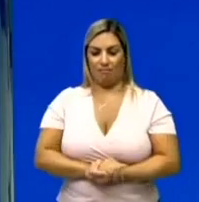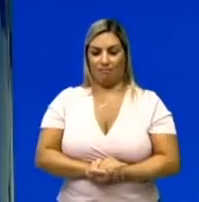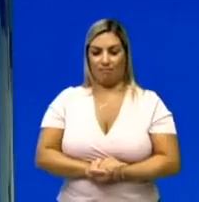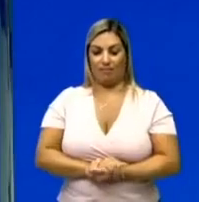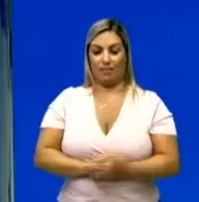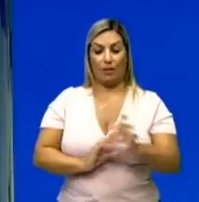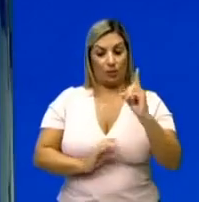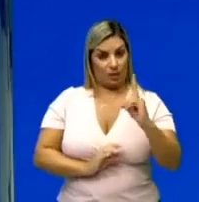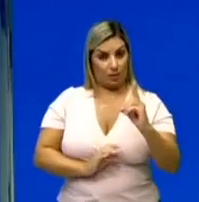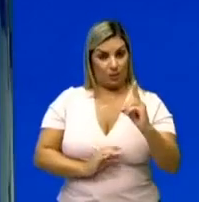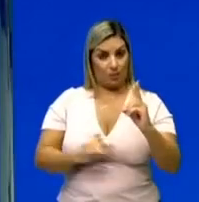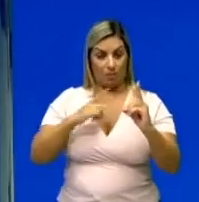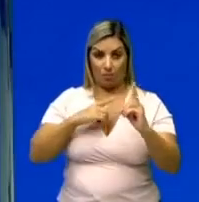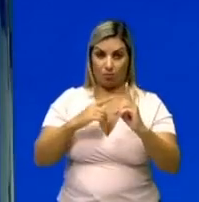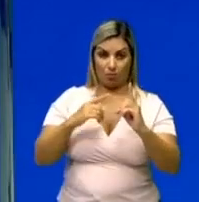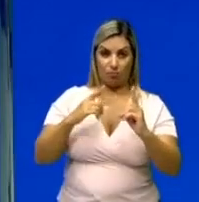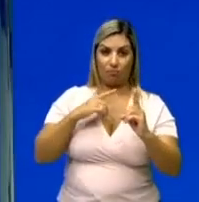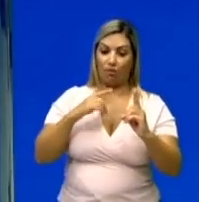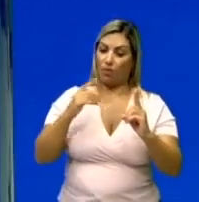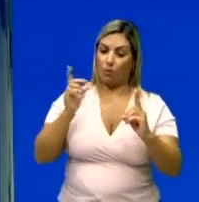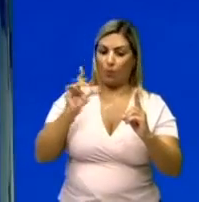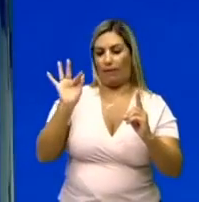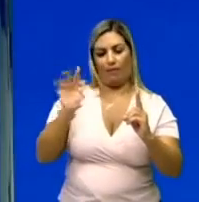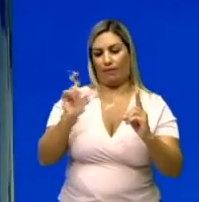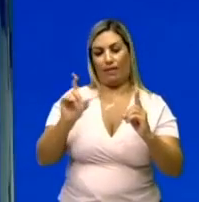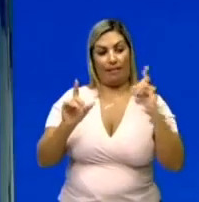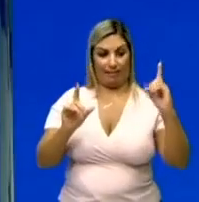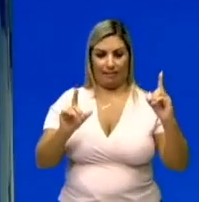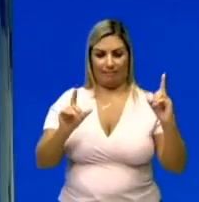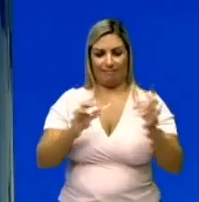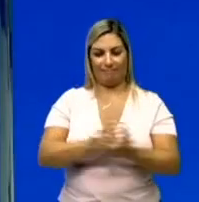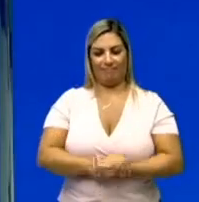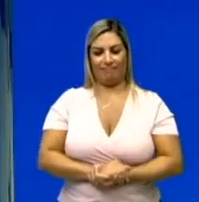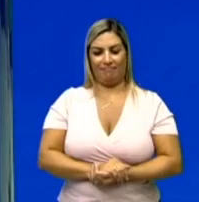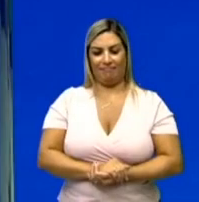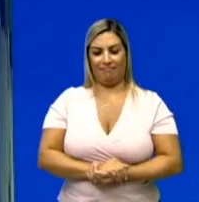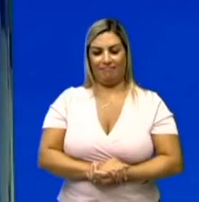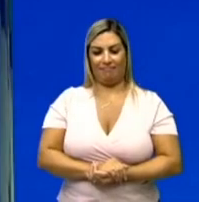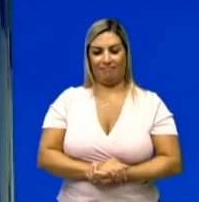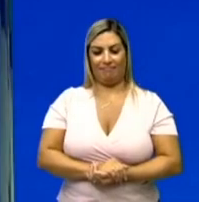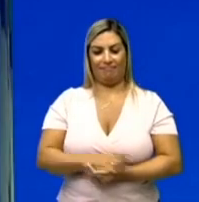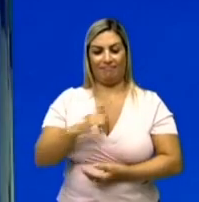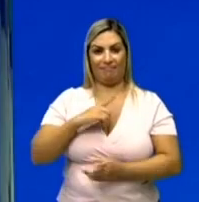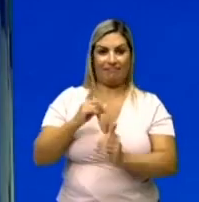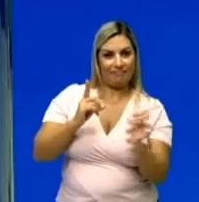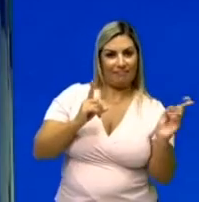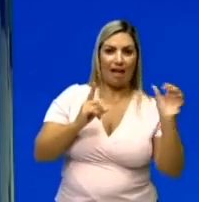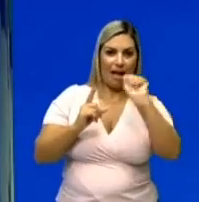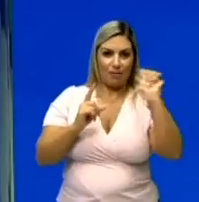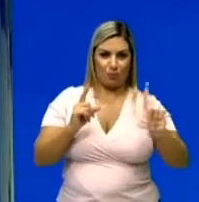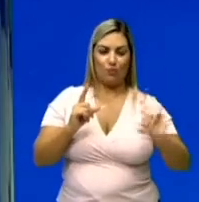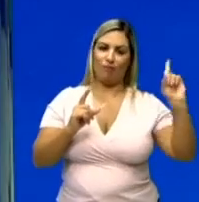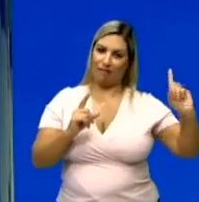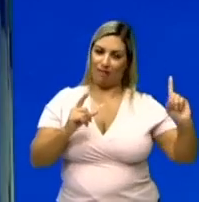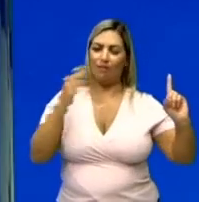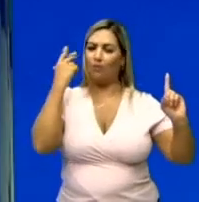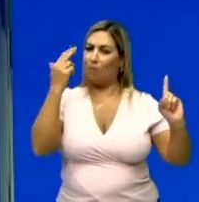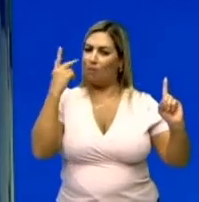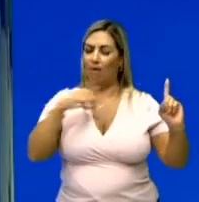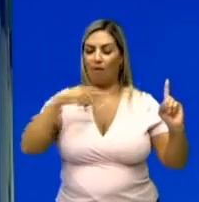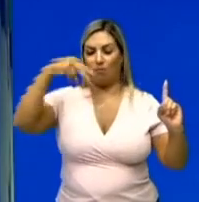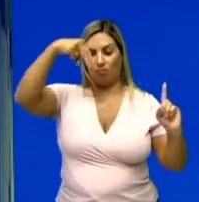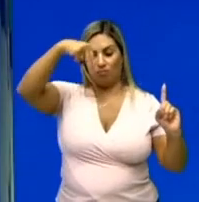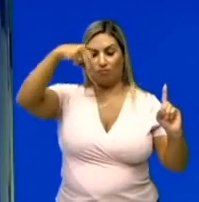Eu tenho um deslocamento aqui. Opa, coloquei F, né? Não é F. Deslocamento. Eu tenho uma força normal